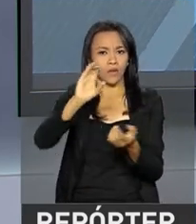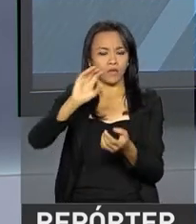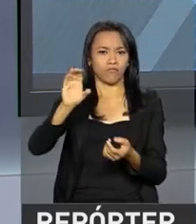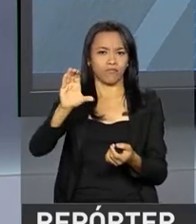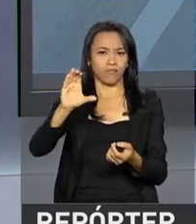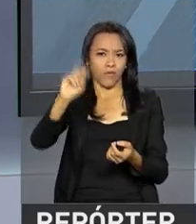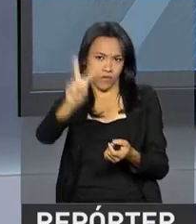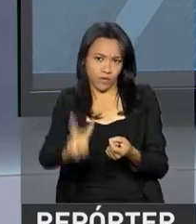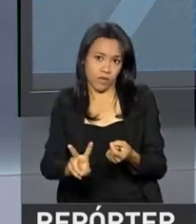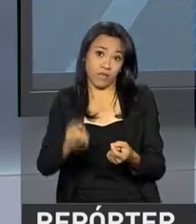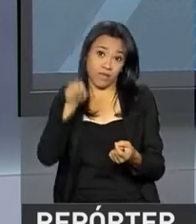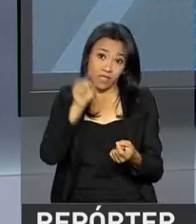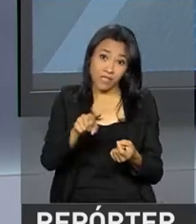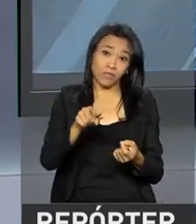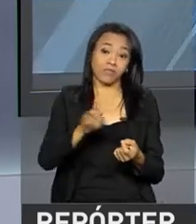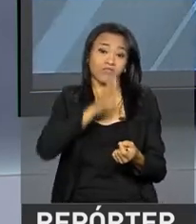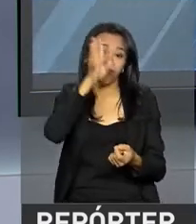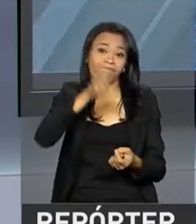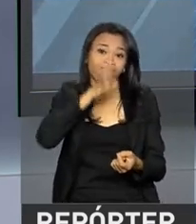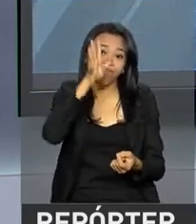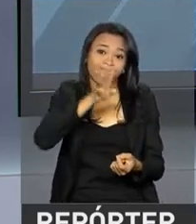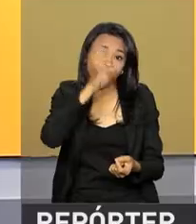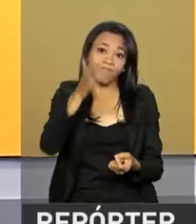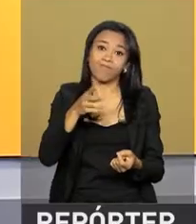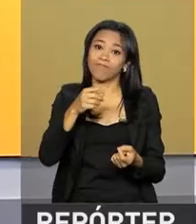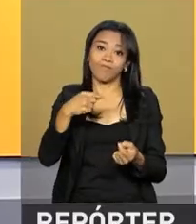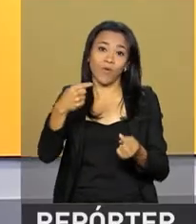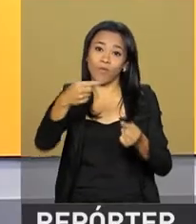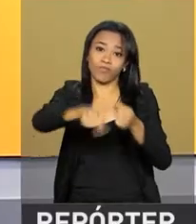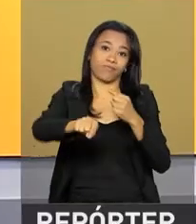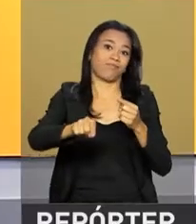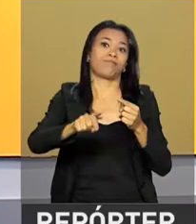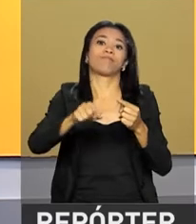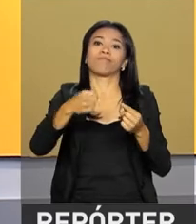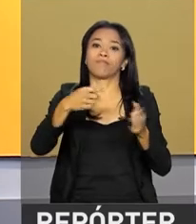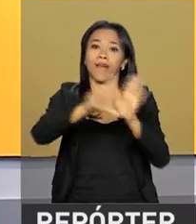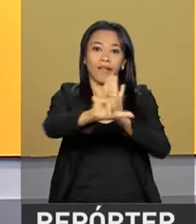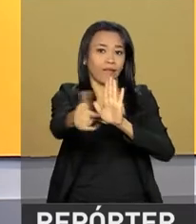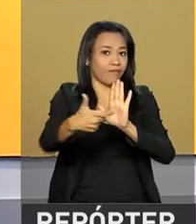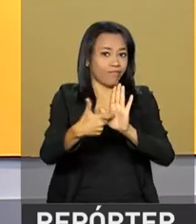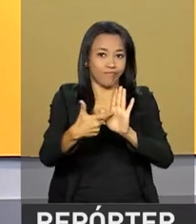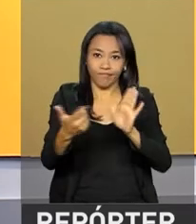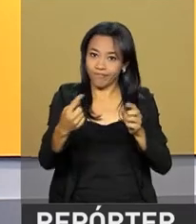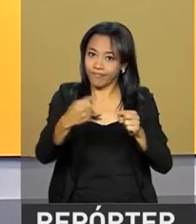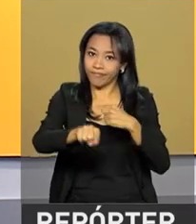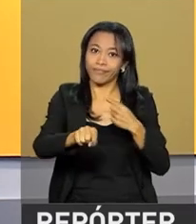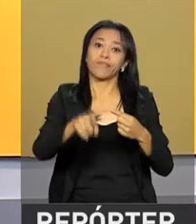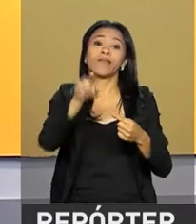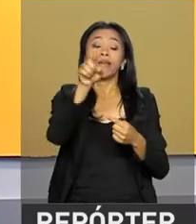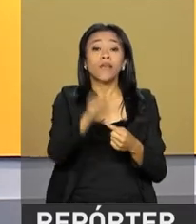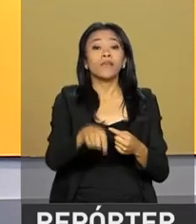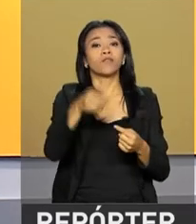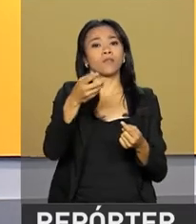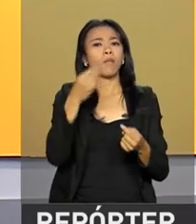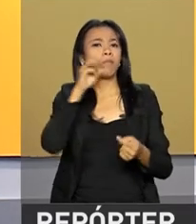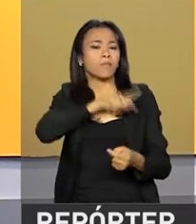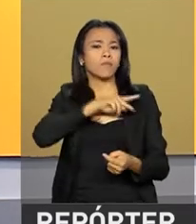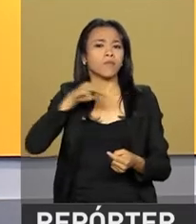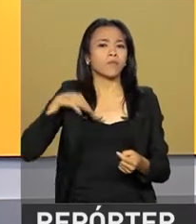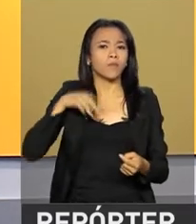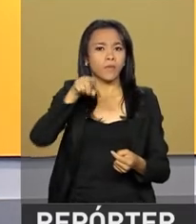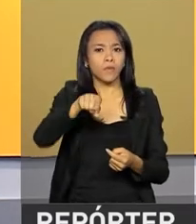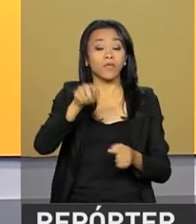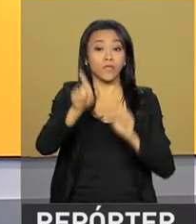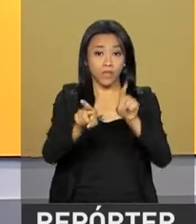a decisão é arbitrária e ilegal. A medida compromete a independência do Ministério Público e a preservação